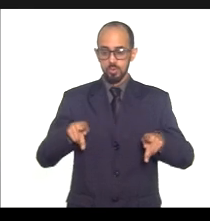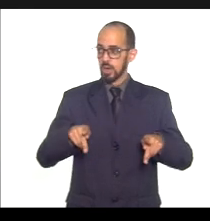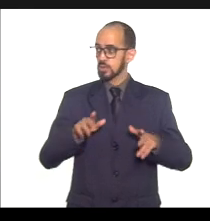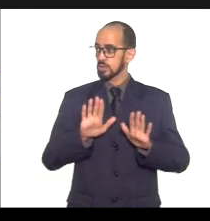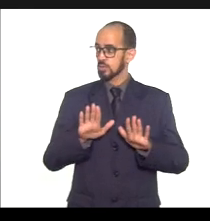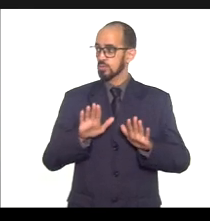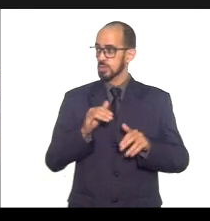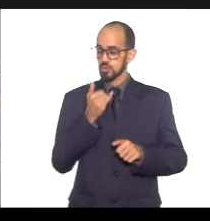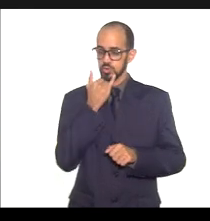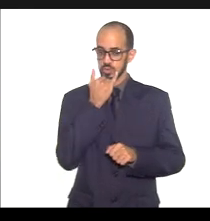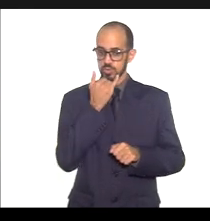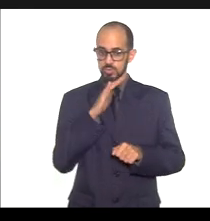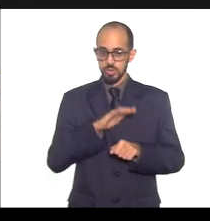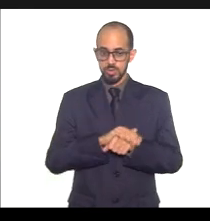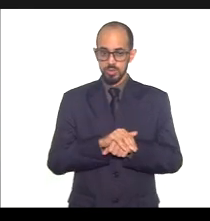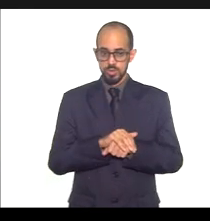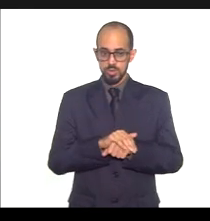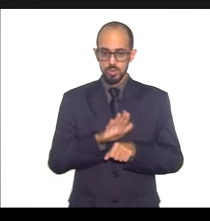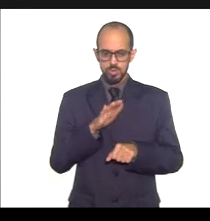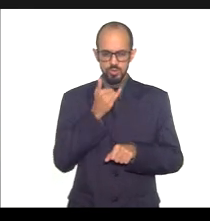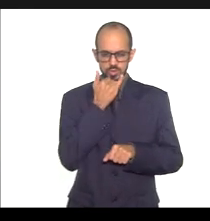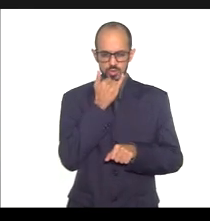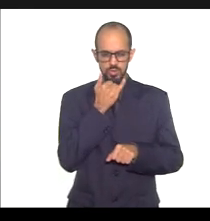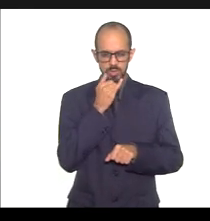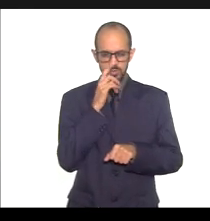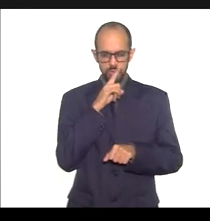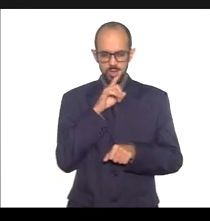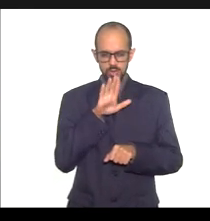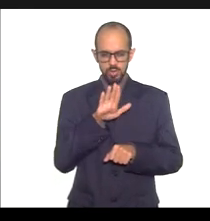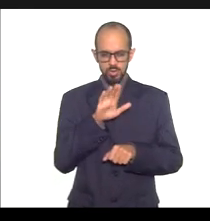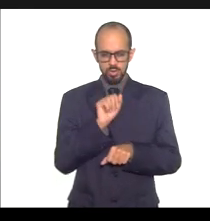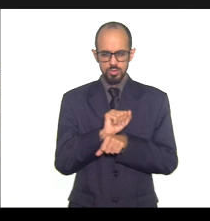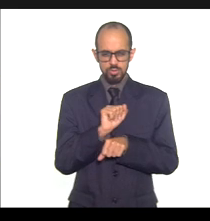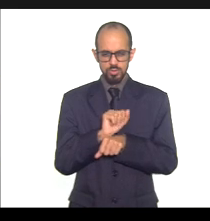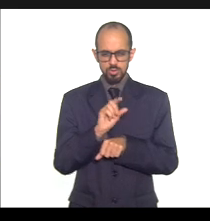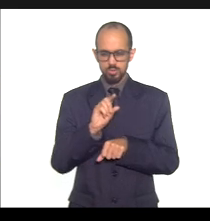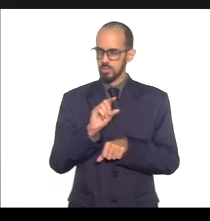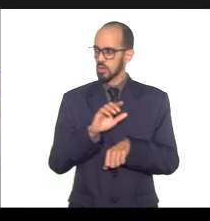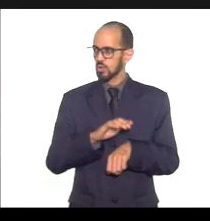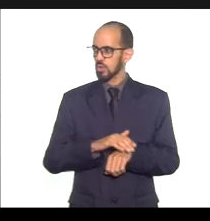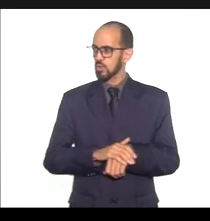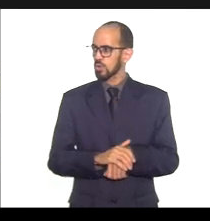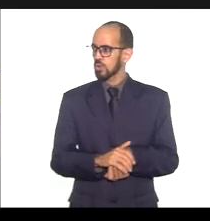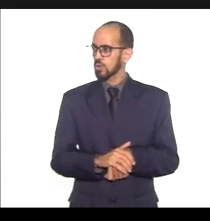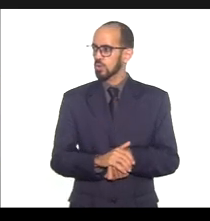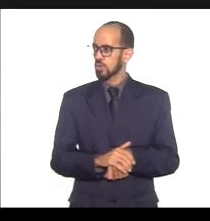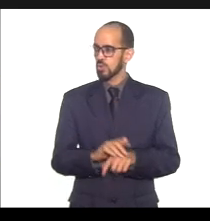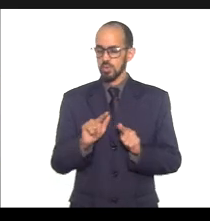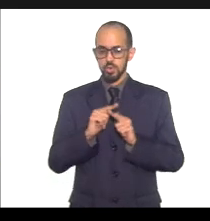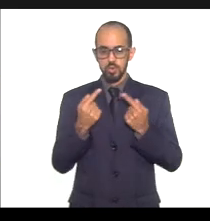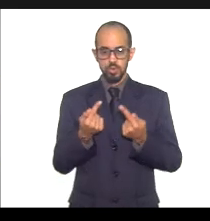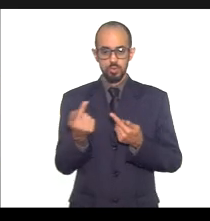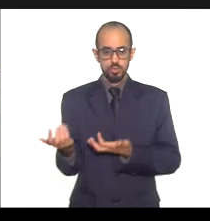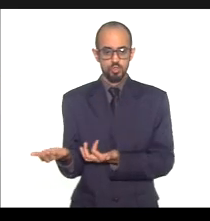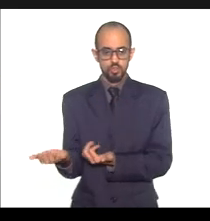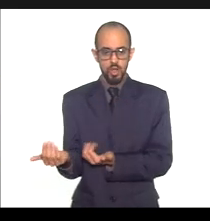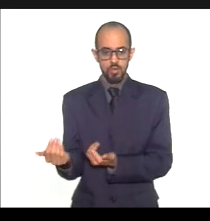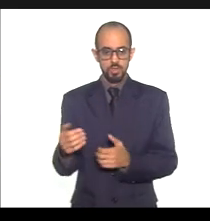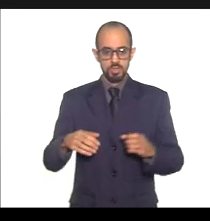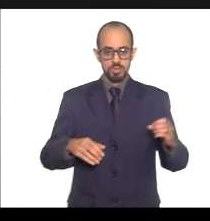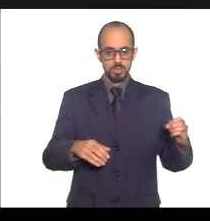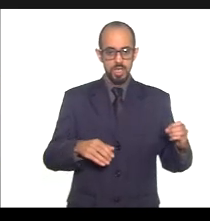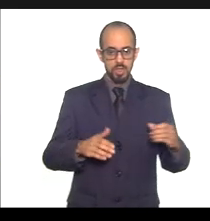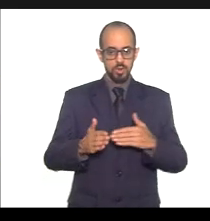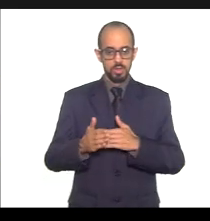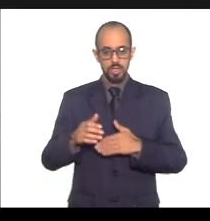jovem entre 0 e 19